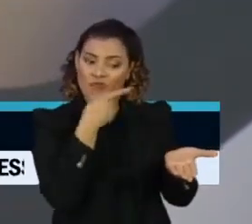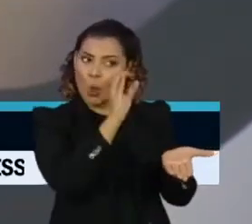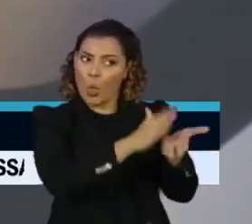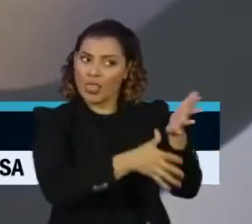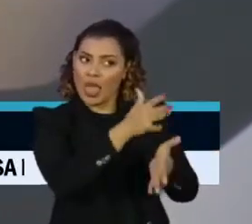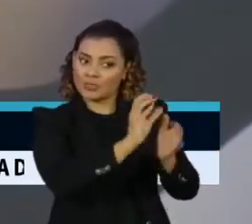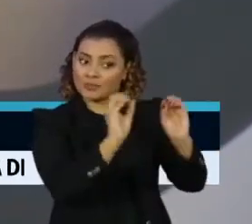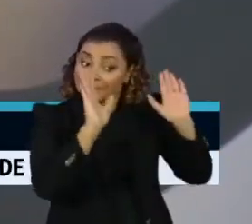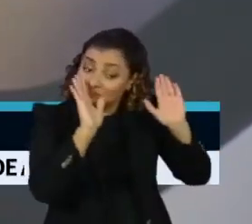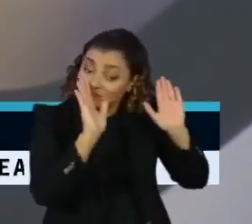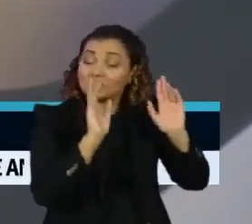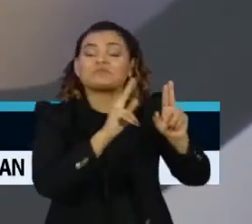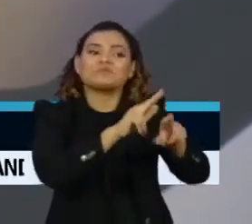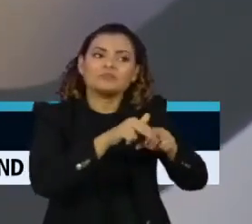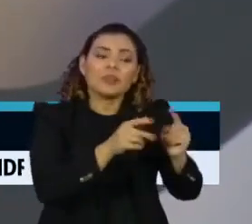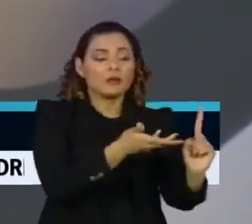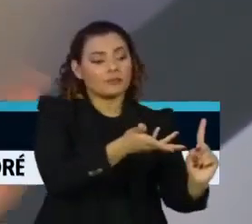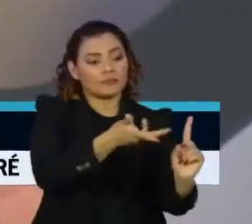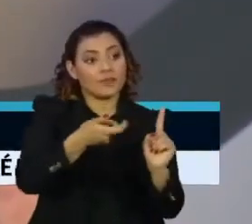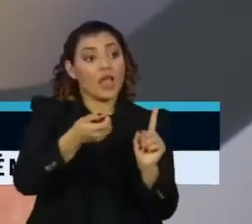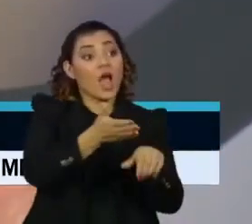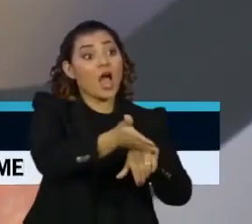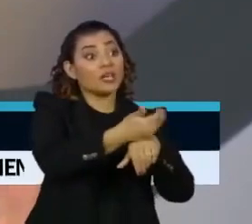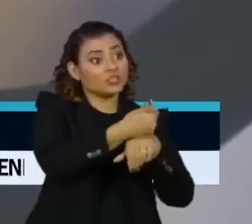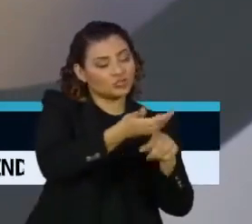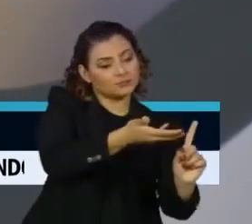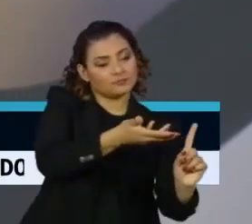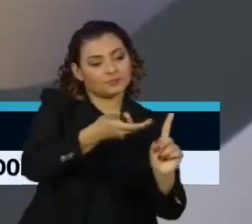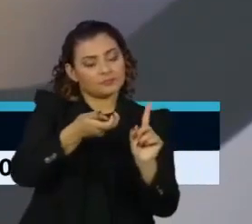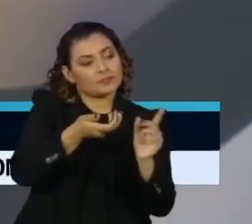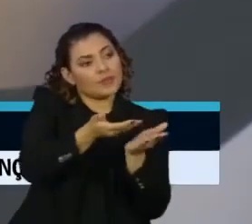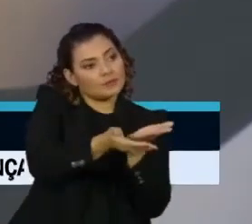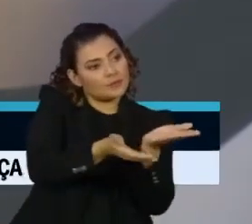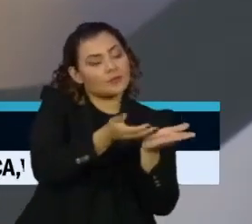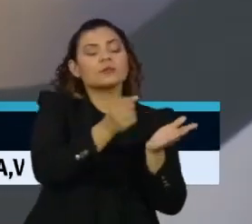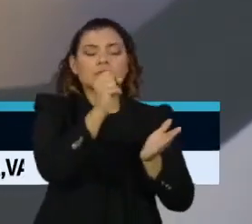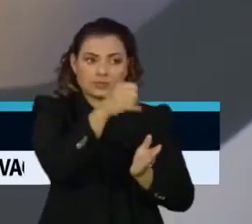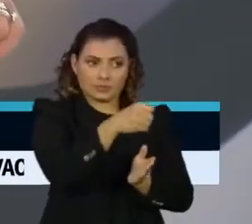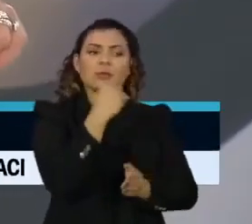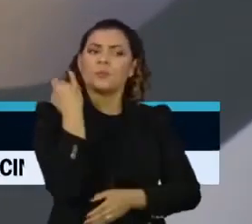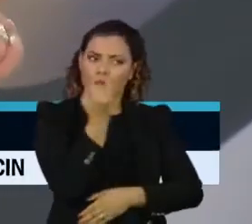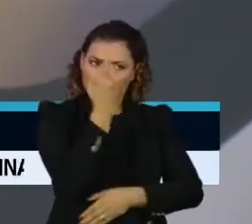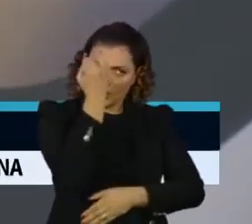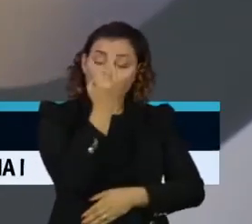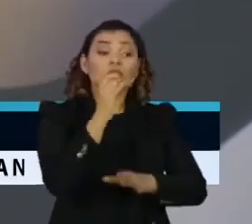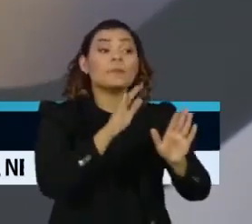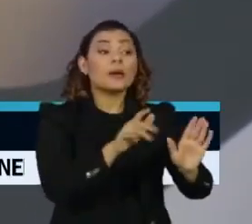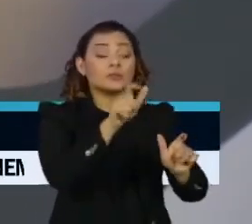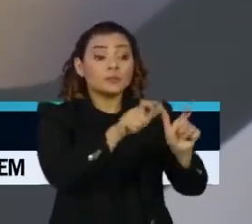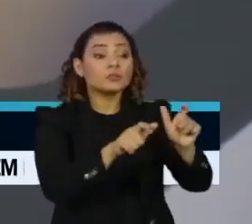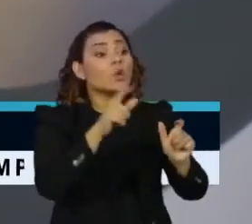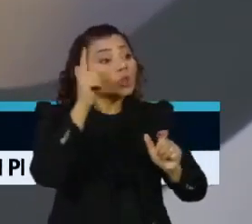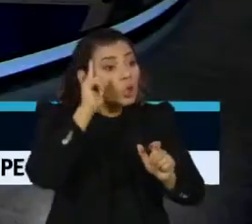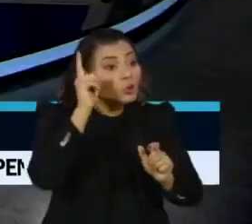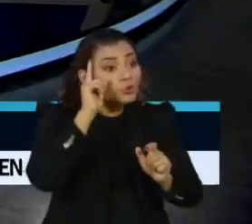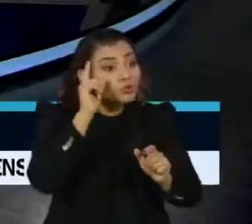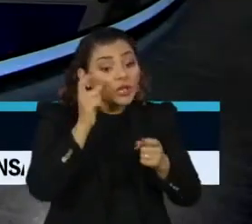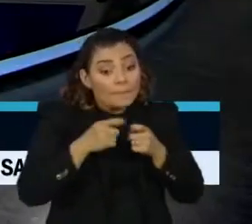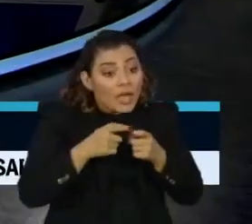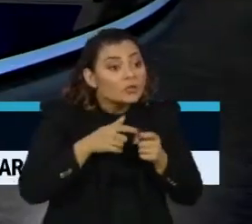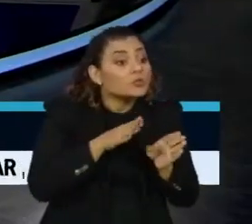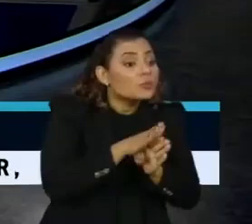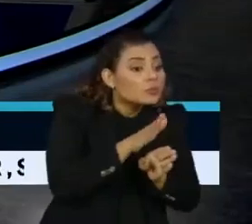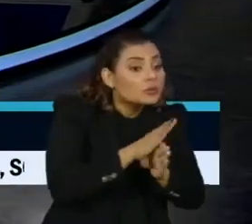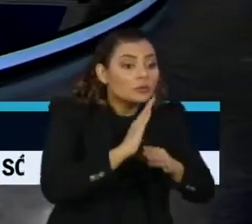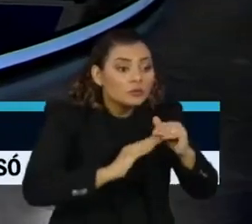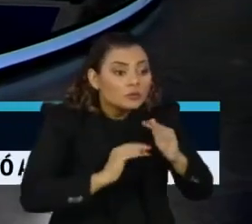acolhimento precoce do paciente, eu sou absolutamente a favor e sei que faz diferença. Só do paciente saber que todo dia tem um médico, um